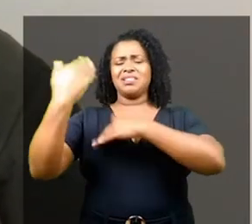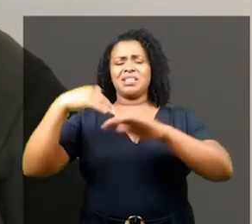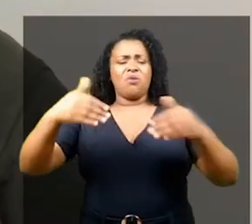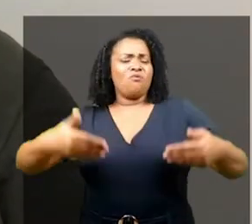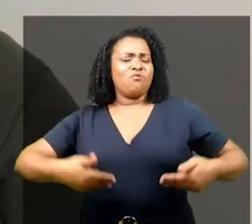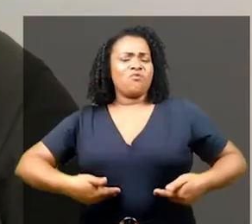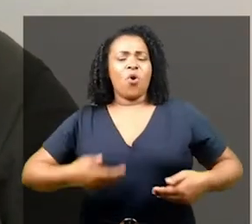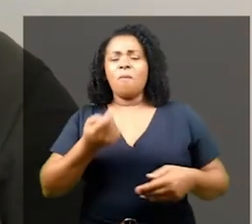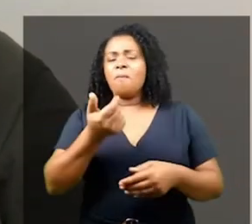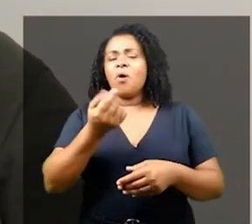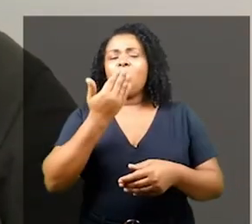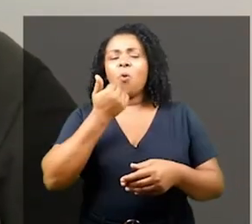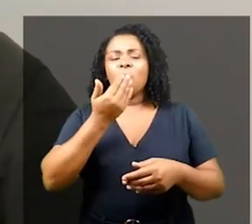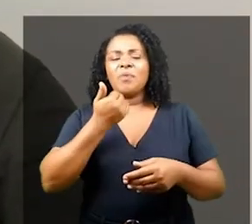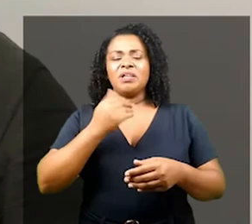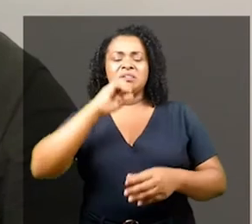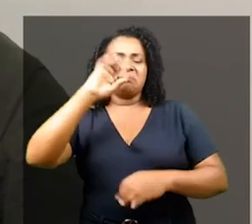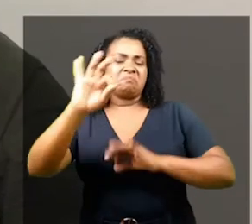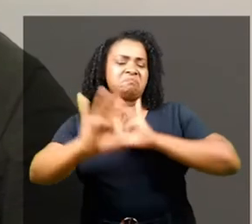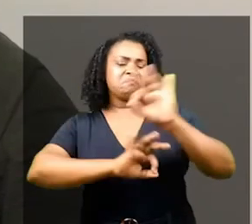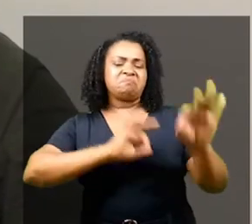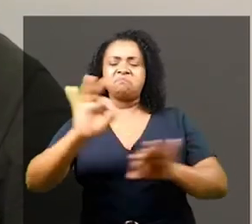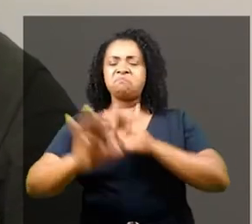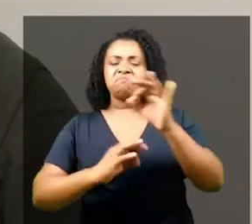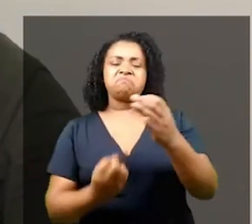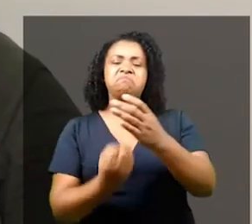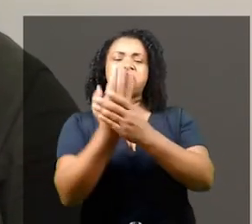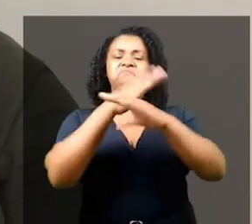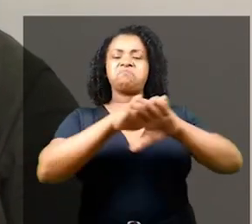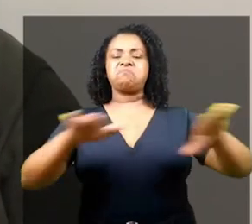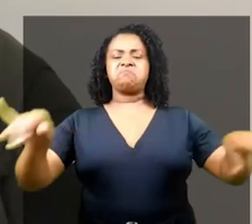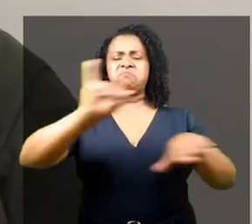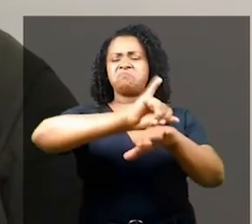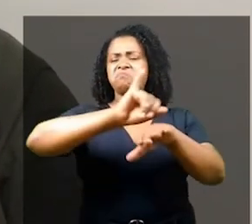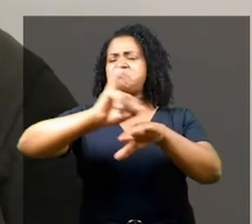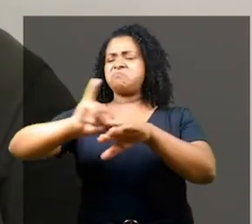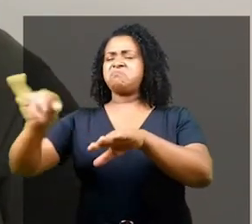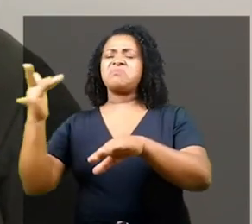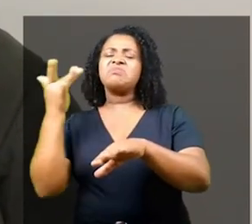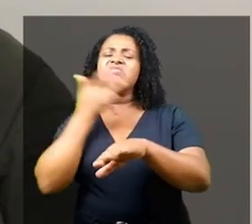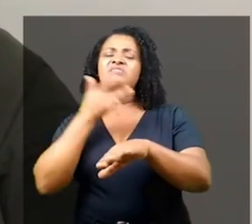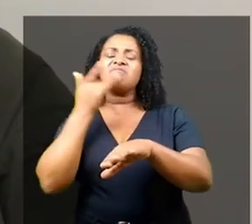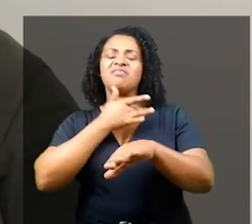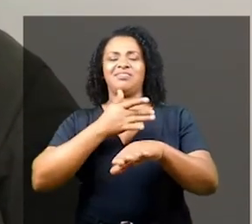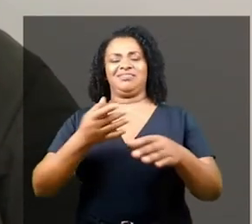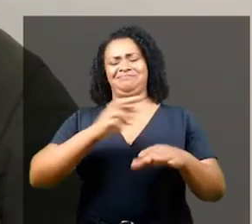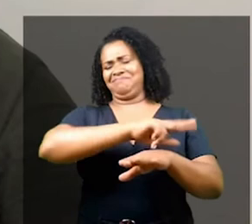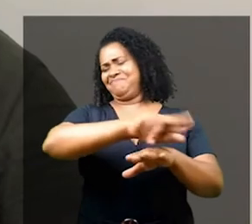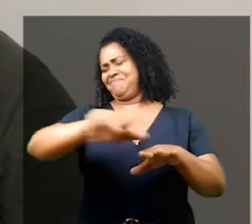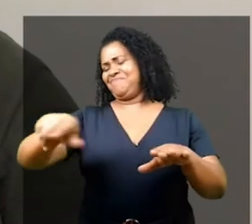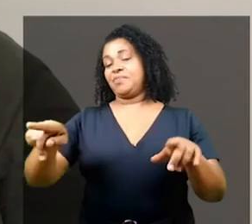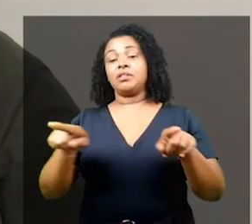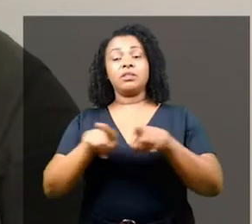e nós somos escolas de uma gastronomia colorida e saborosa. É inacreditável que da